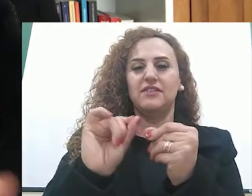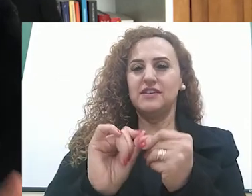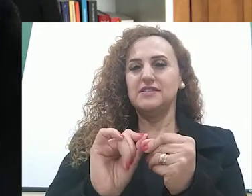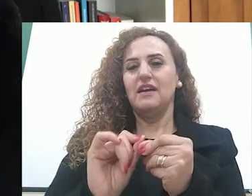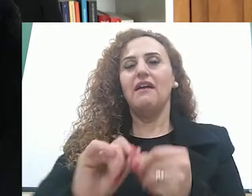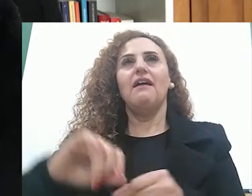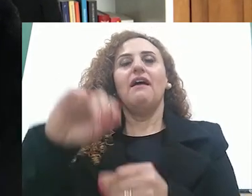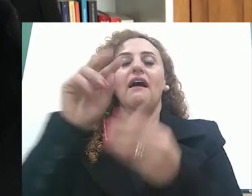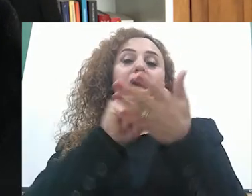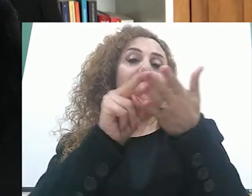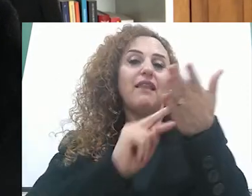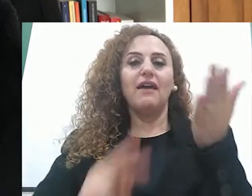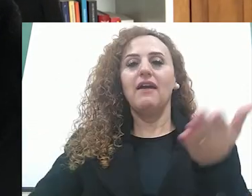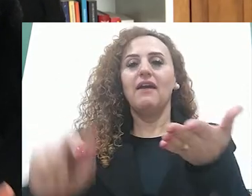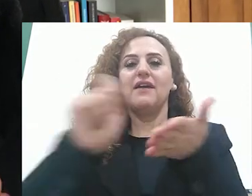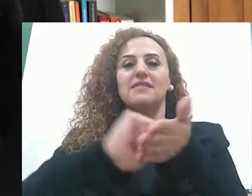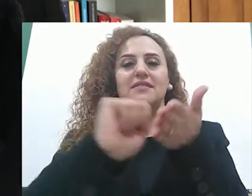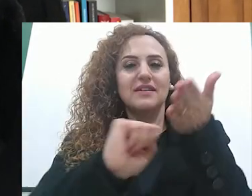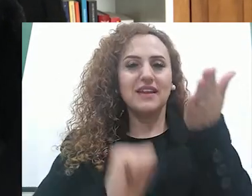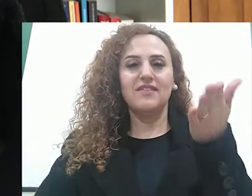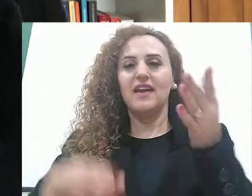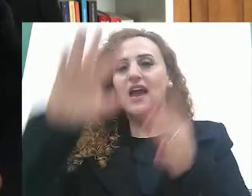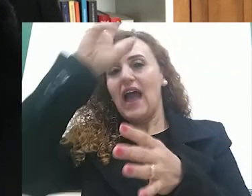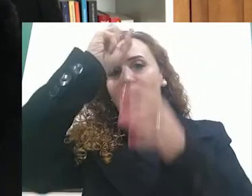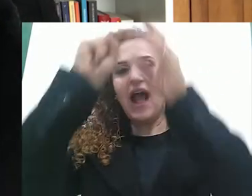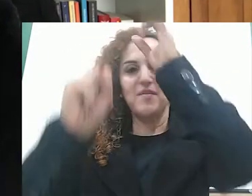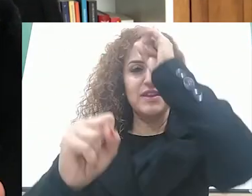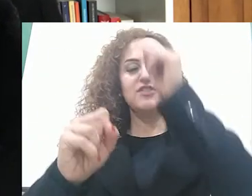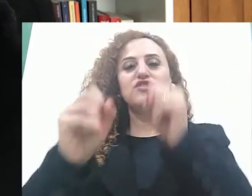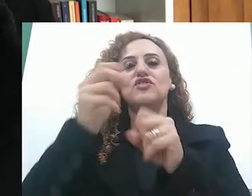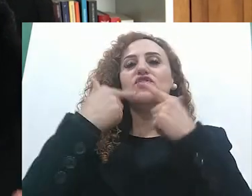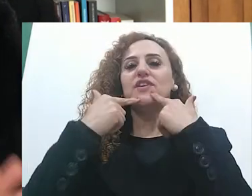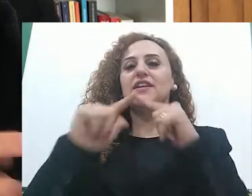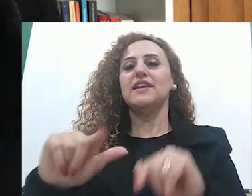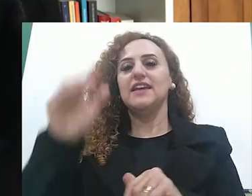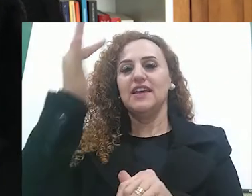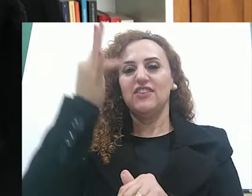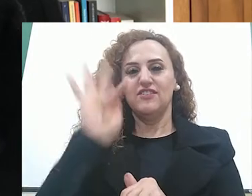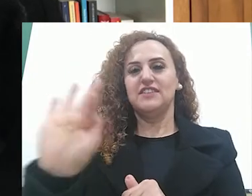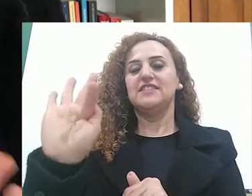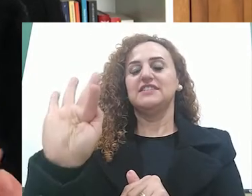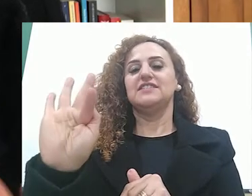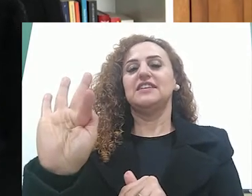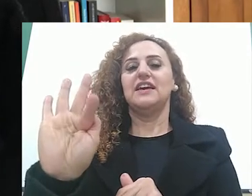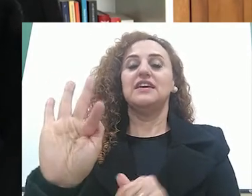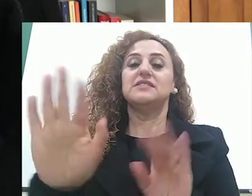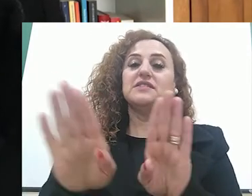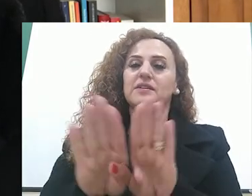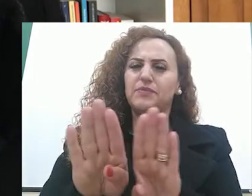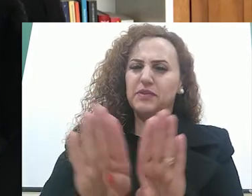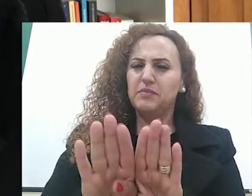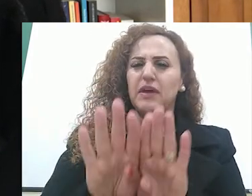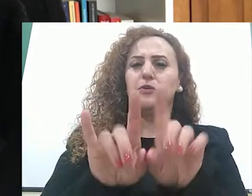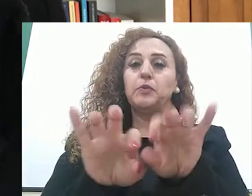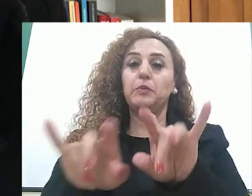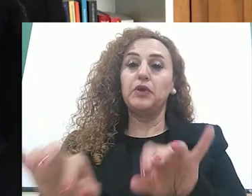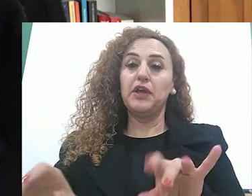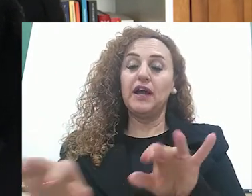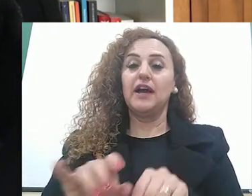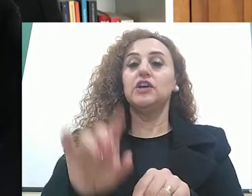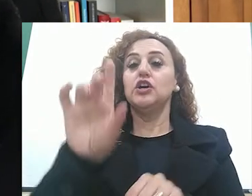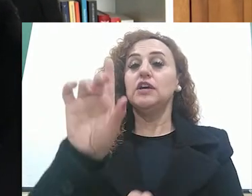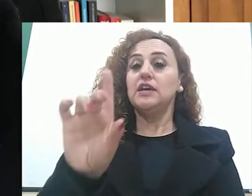Então elas aprendiam a ler e escrever e além disso eu aprendi um piano francês, alguns dotes ali que eram considerados